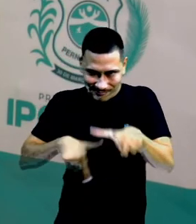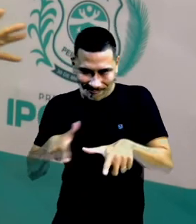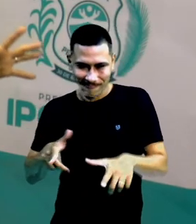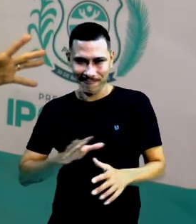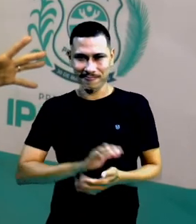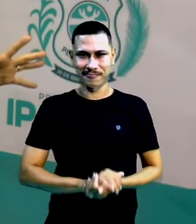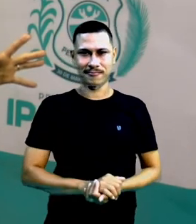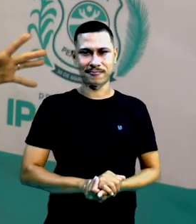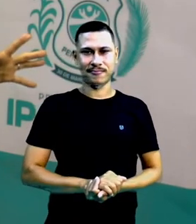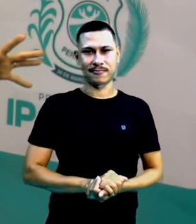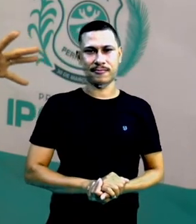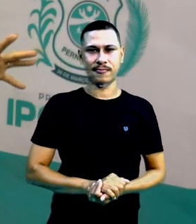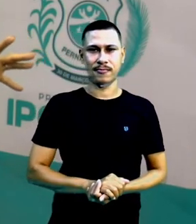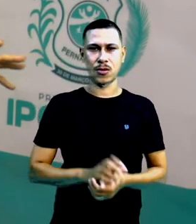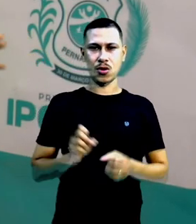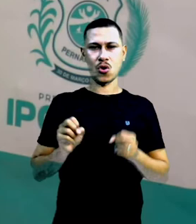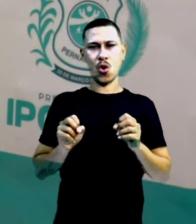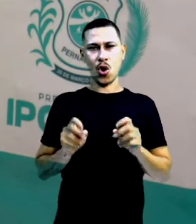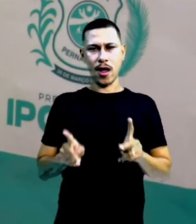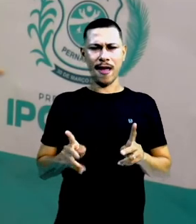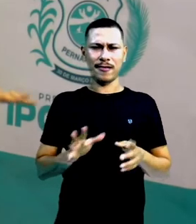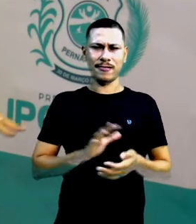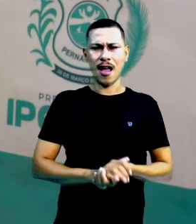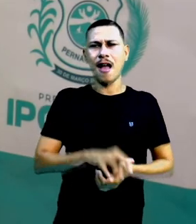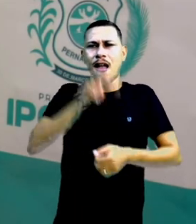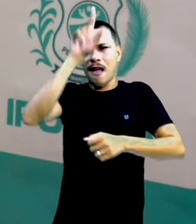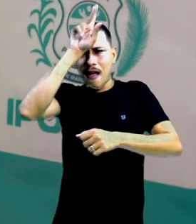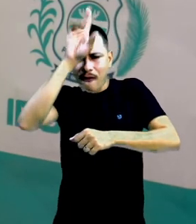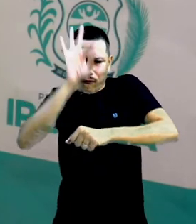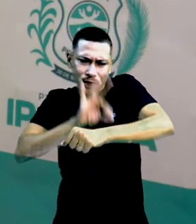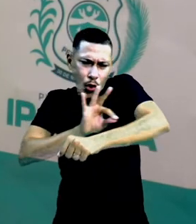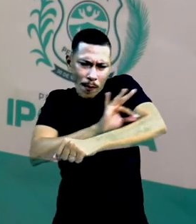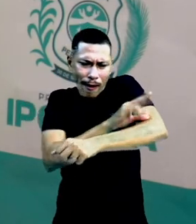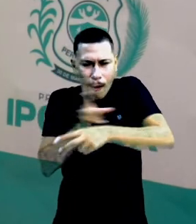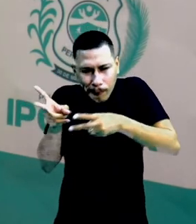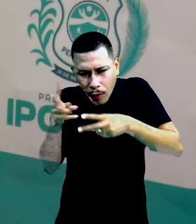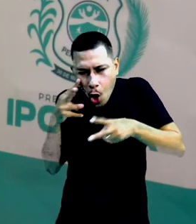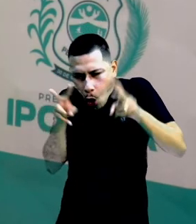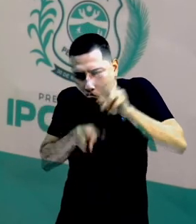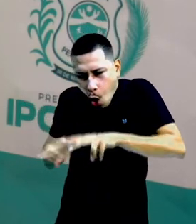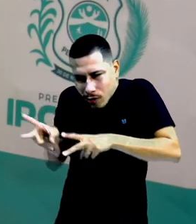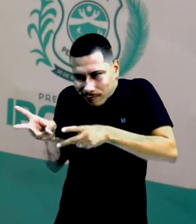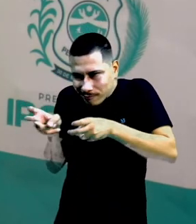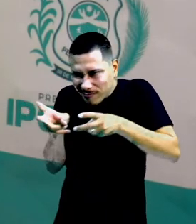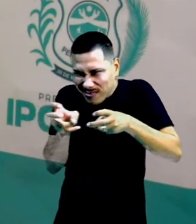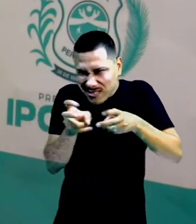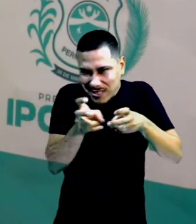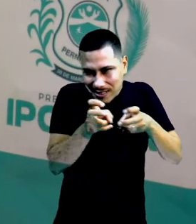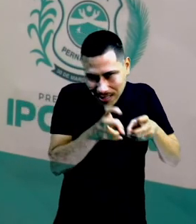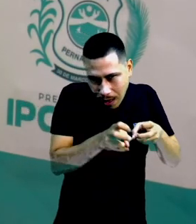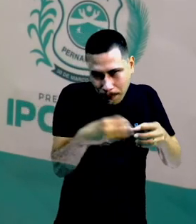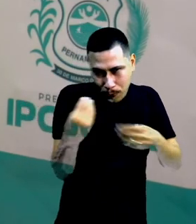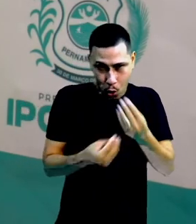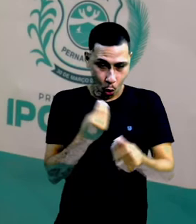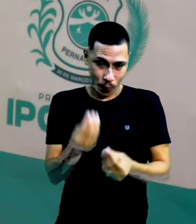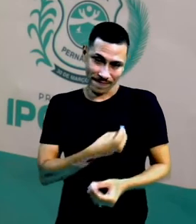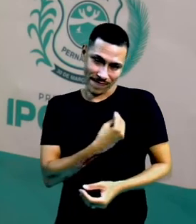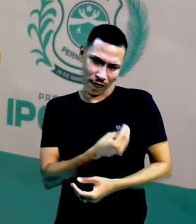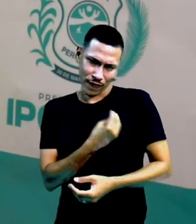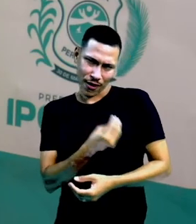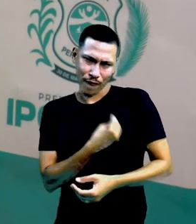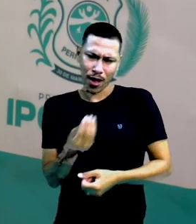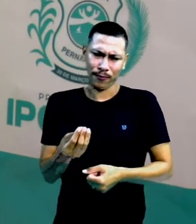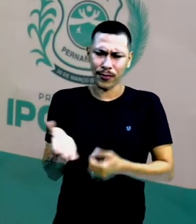se ela não estiver carregando comida, mas elas estão lá. Você observa quais aquelas que